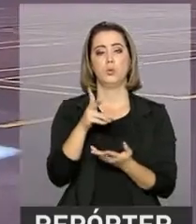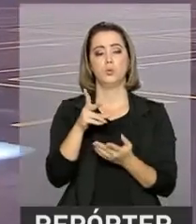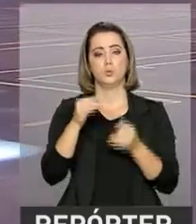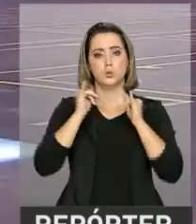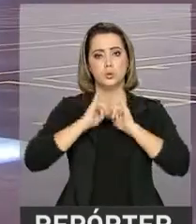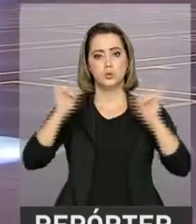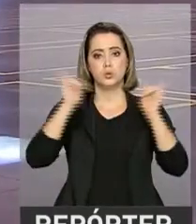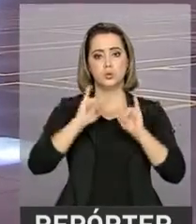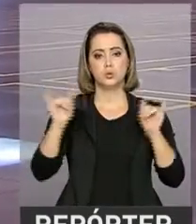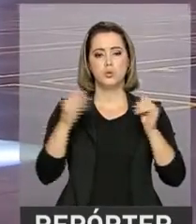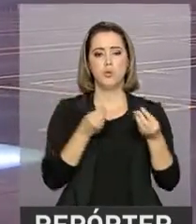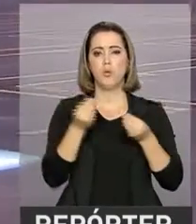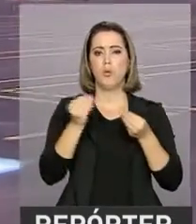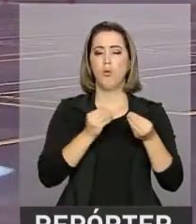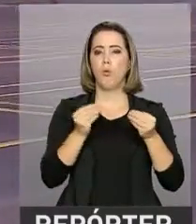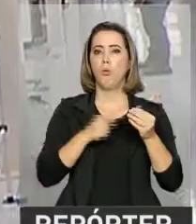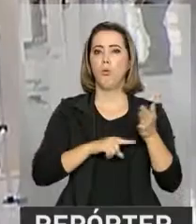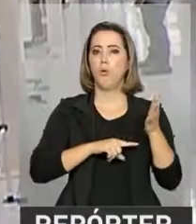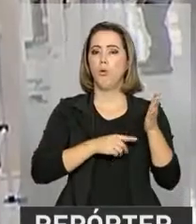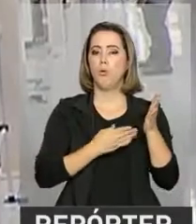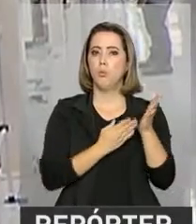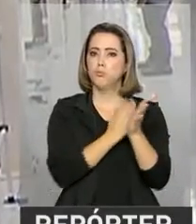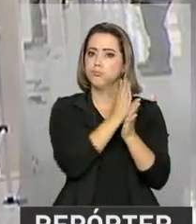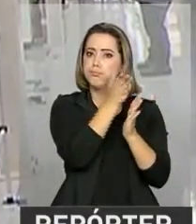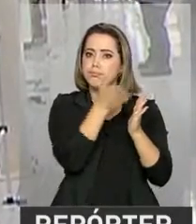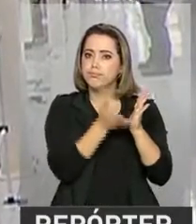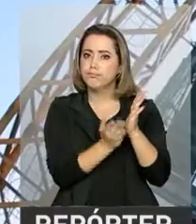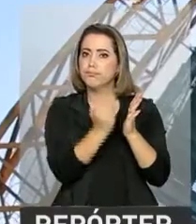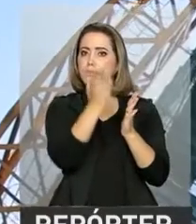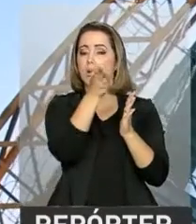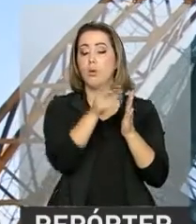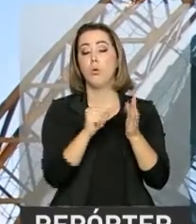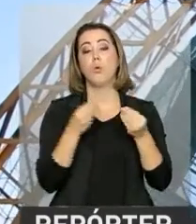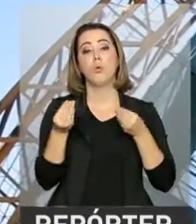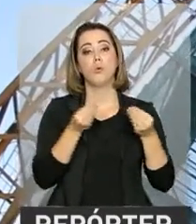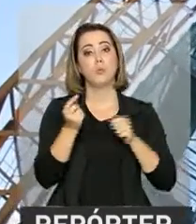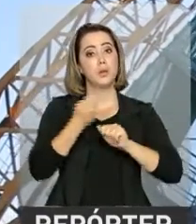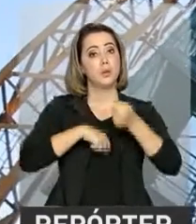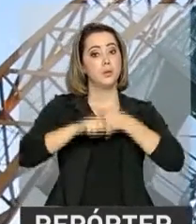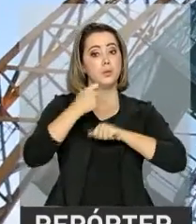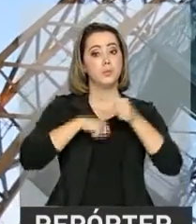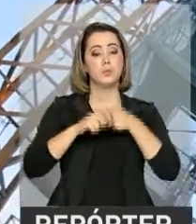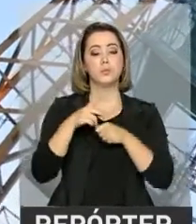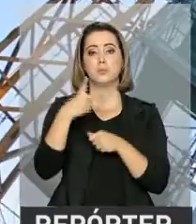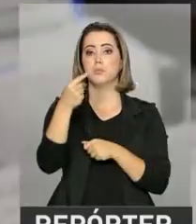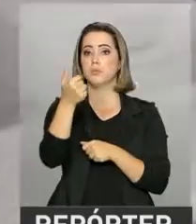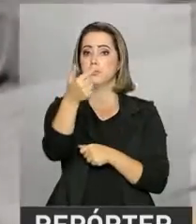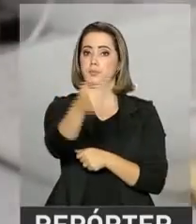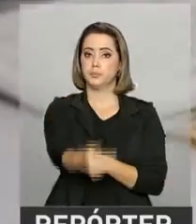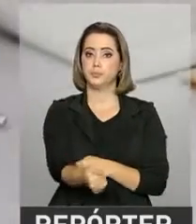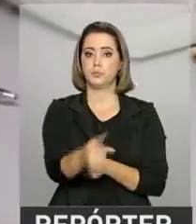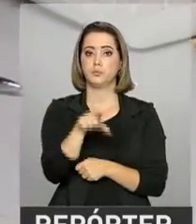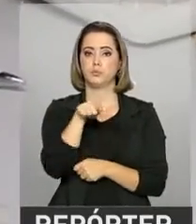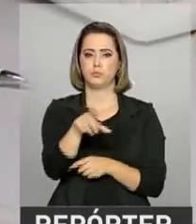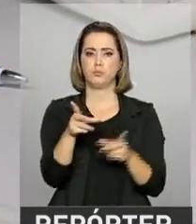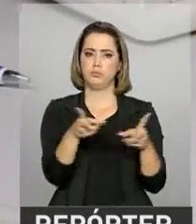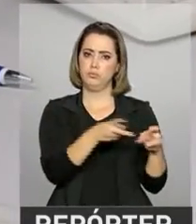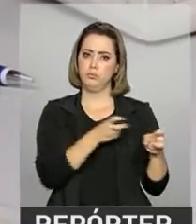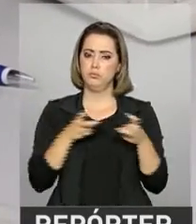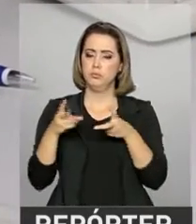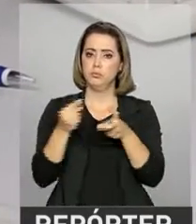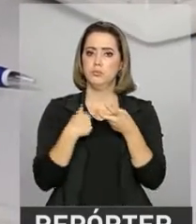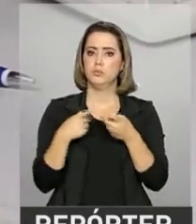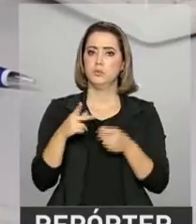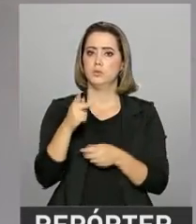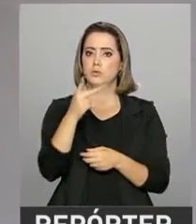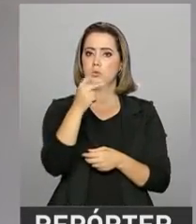a grade de parâmetros macroeconômicos, ou seja, a projeção de crescimento da economia para 2017. A estimativa é que o